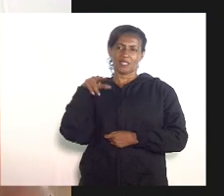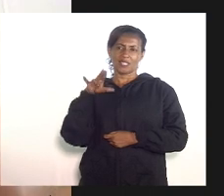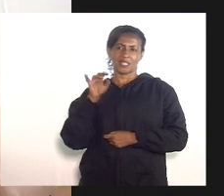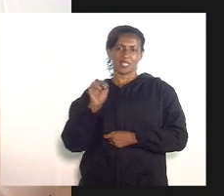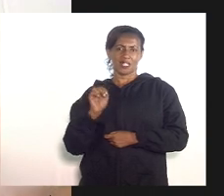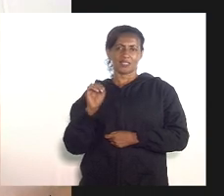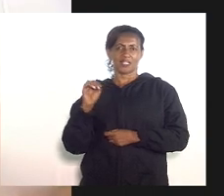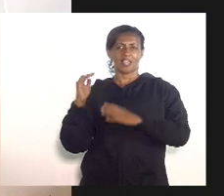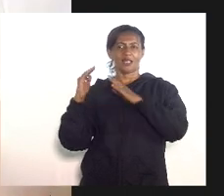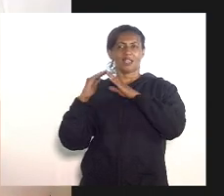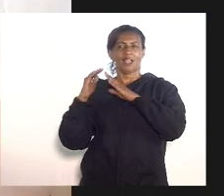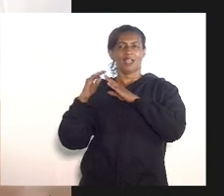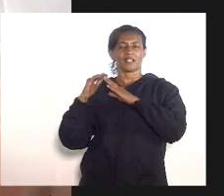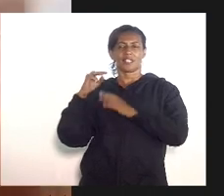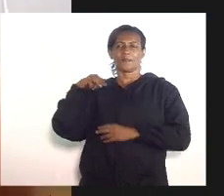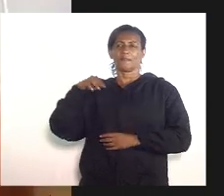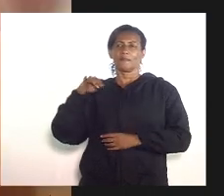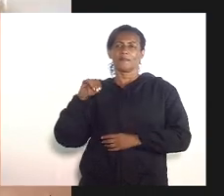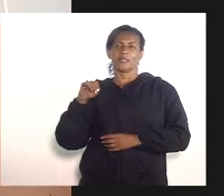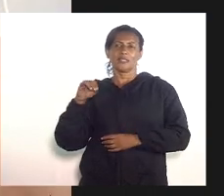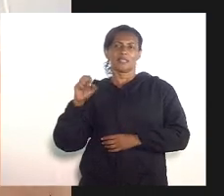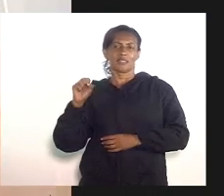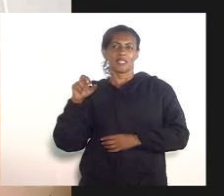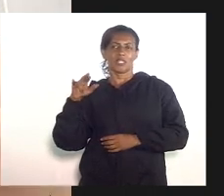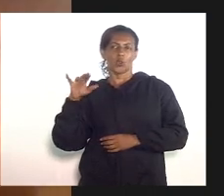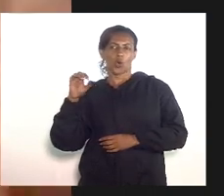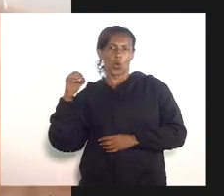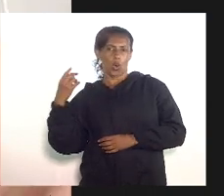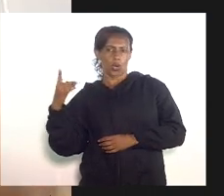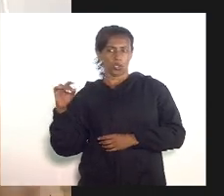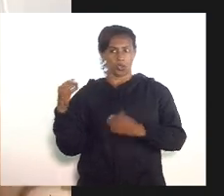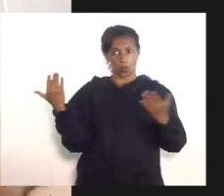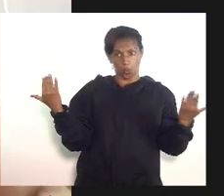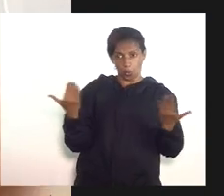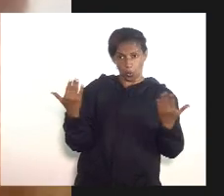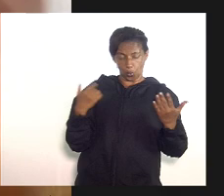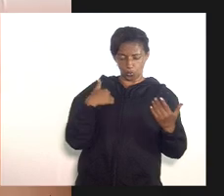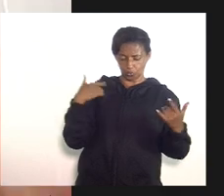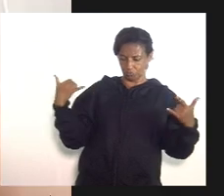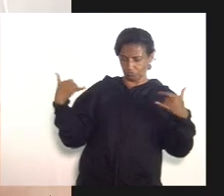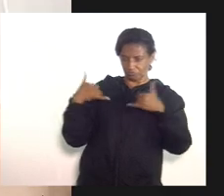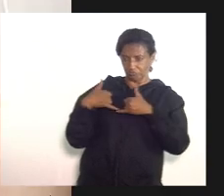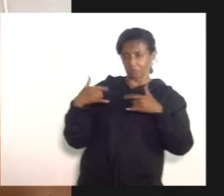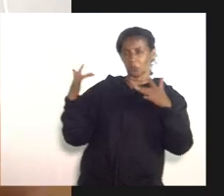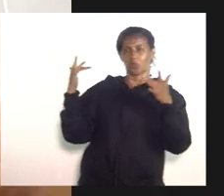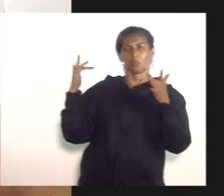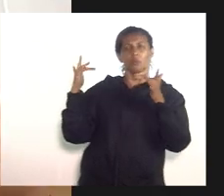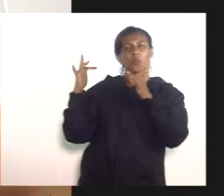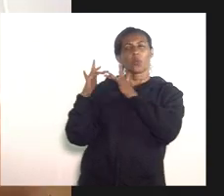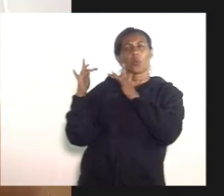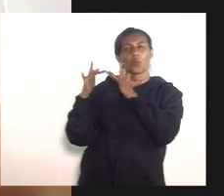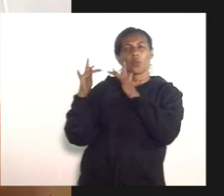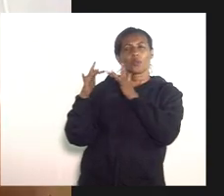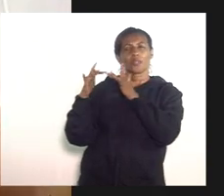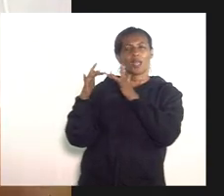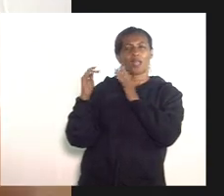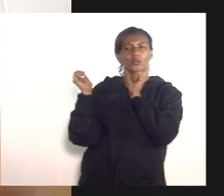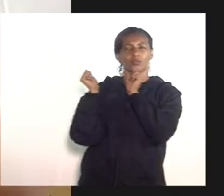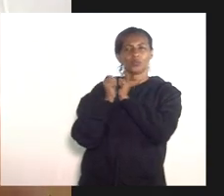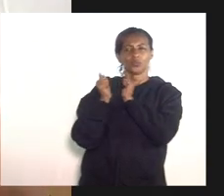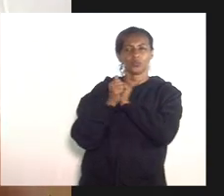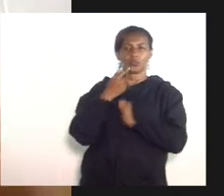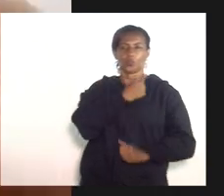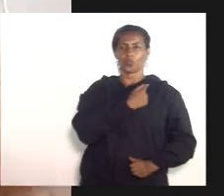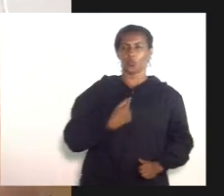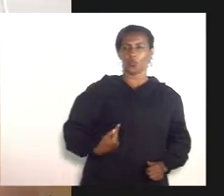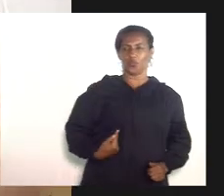Eufrásia Teixeira Leite que nós estamos aí em contato com o governo do estado a prefeitura para que